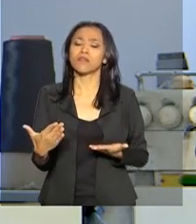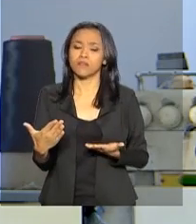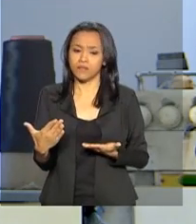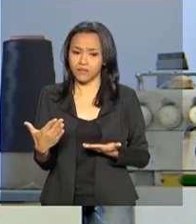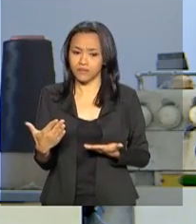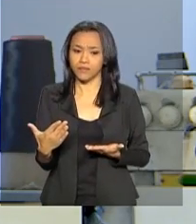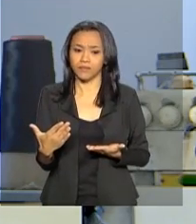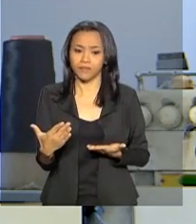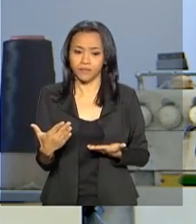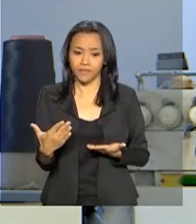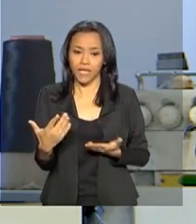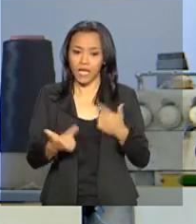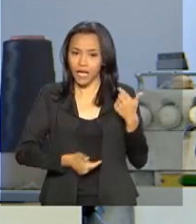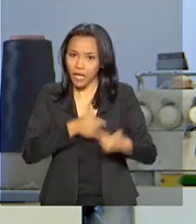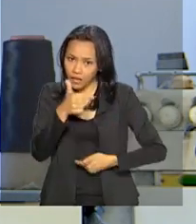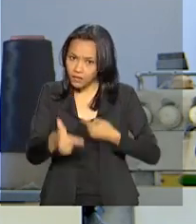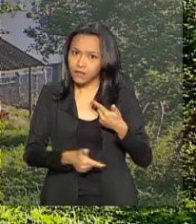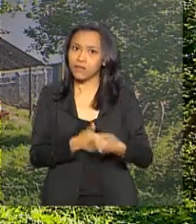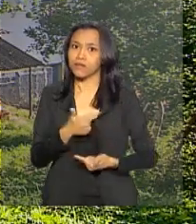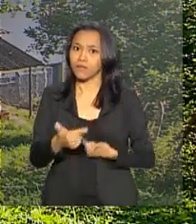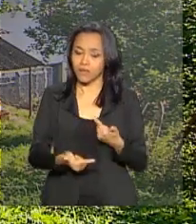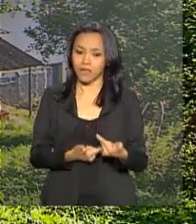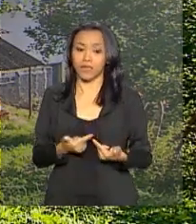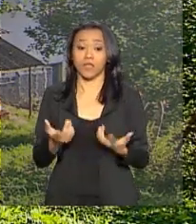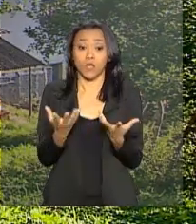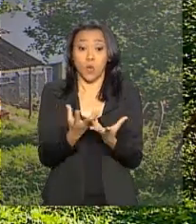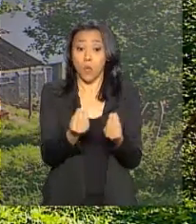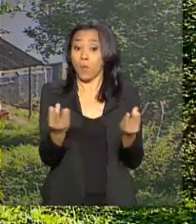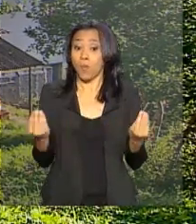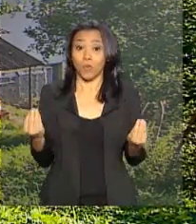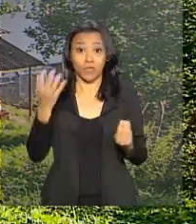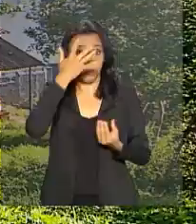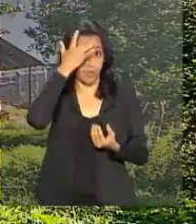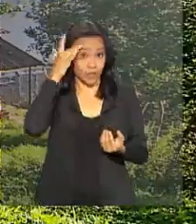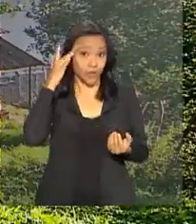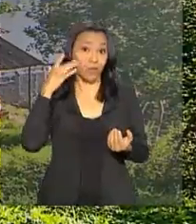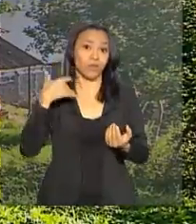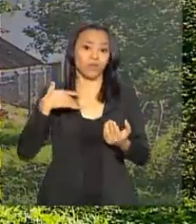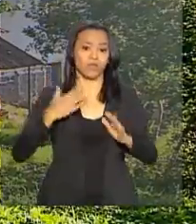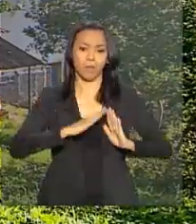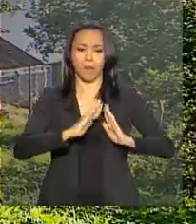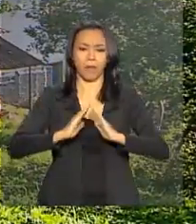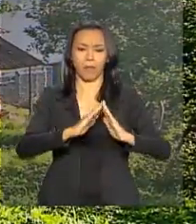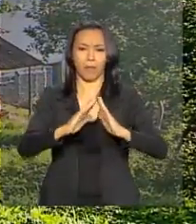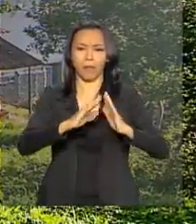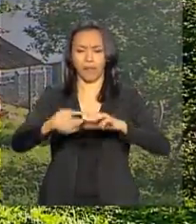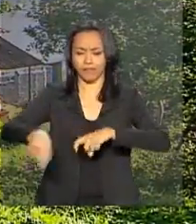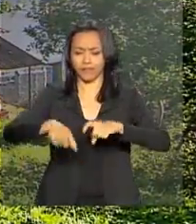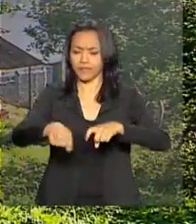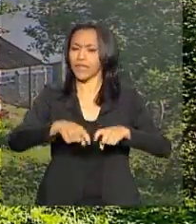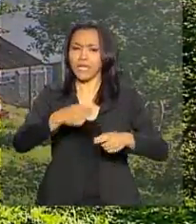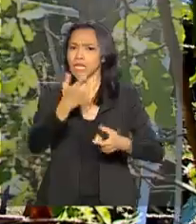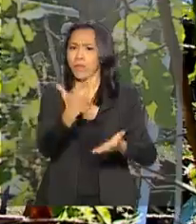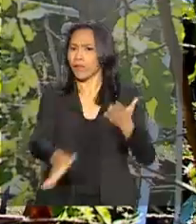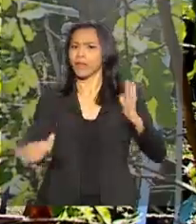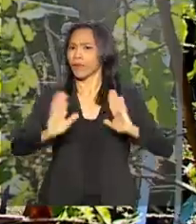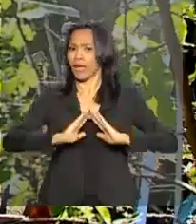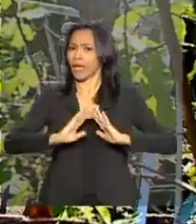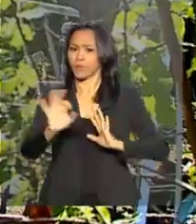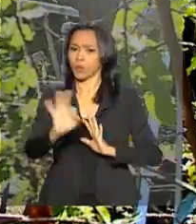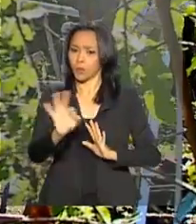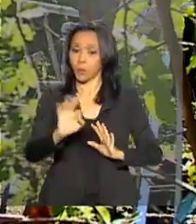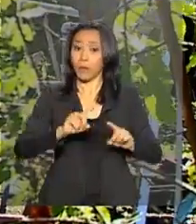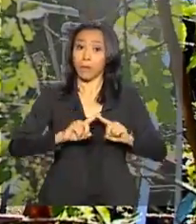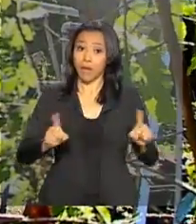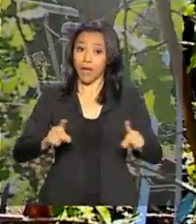trabalhar bastante. Muita gente na zona rural, ao longo da bacia do Rio Doce, não perdeu a casa. Mas teve